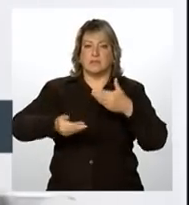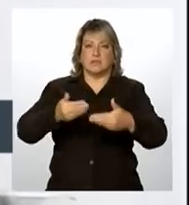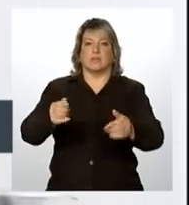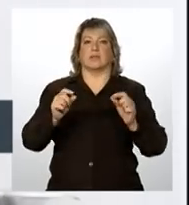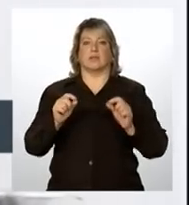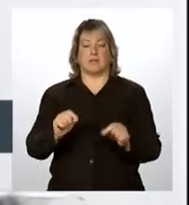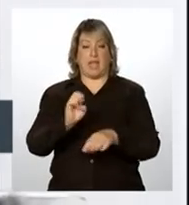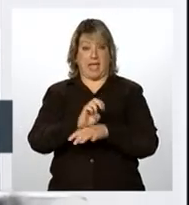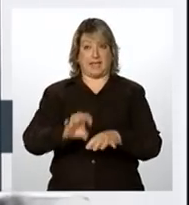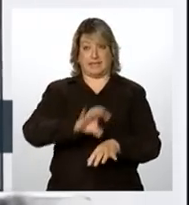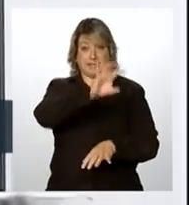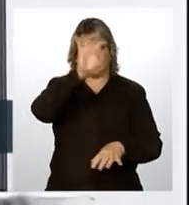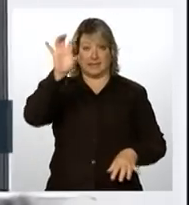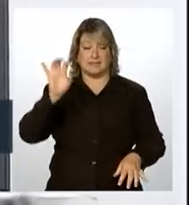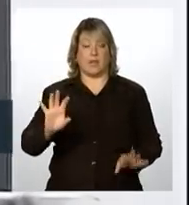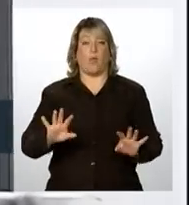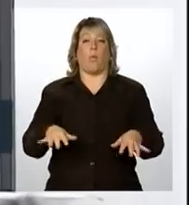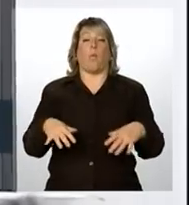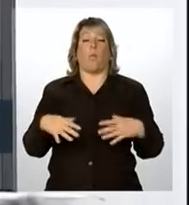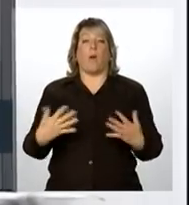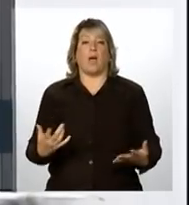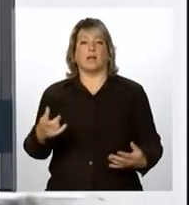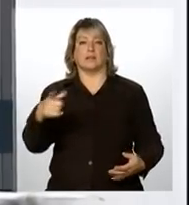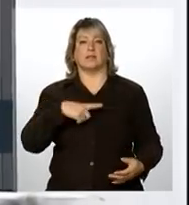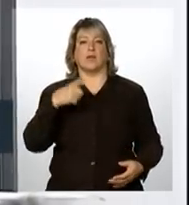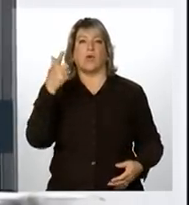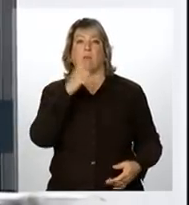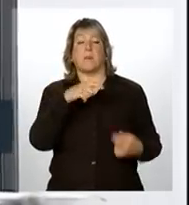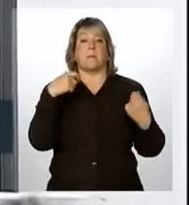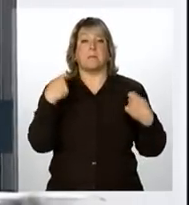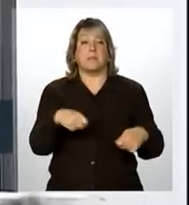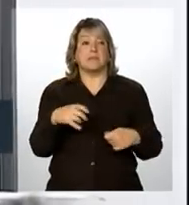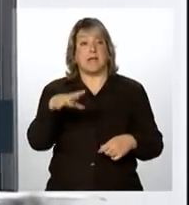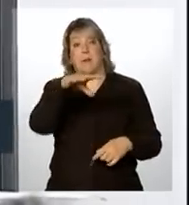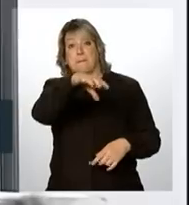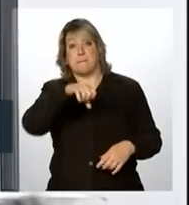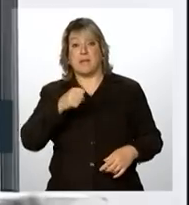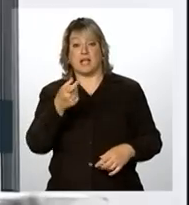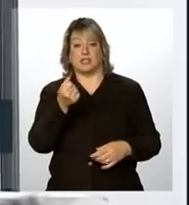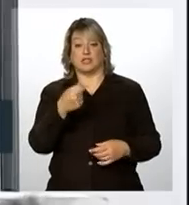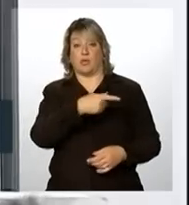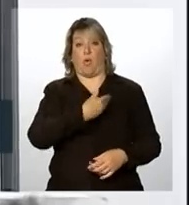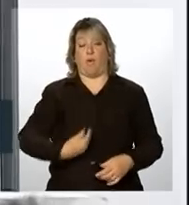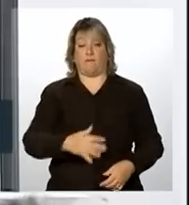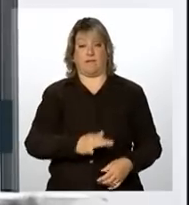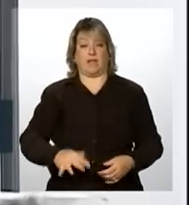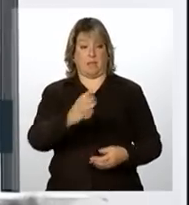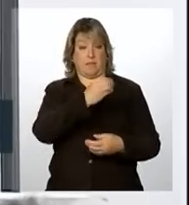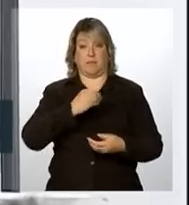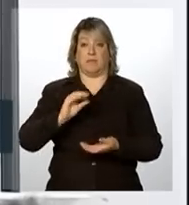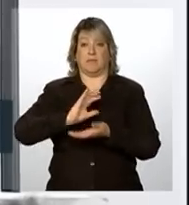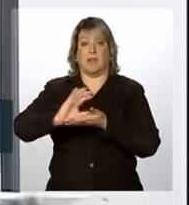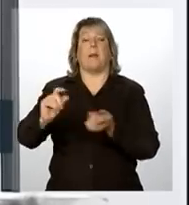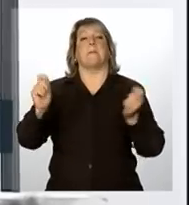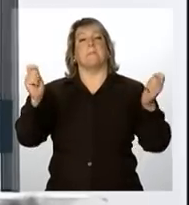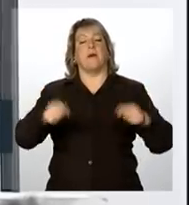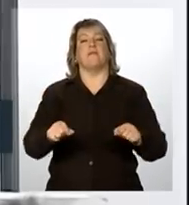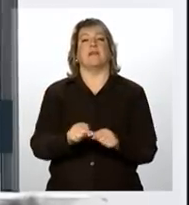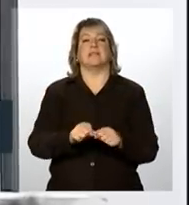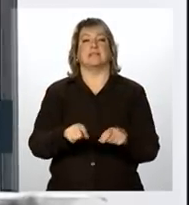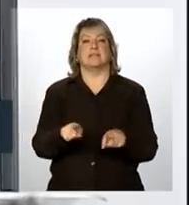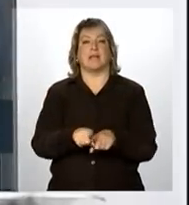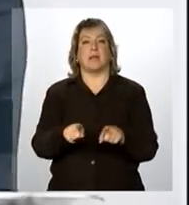os estados quando acessarem os recursos de apoio, de colaboração do governo federal, também poder fazer